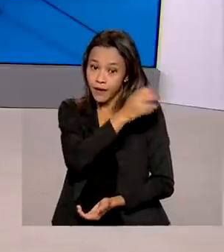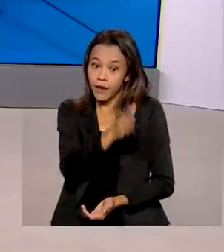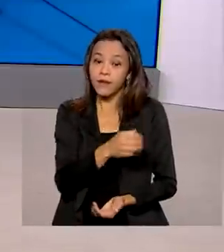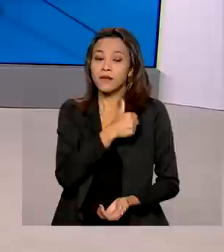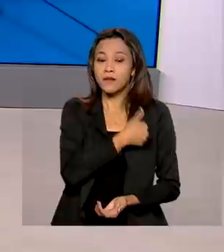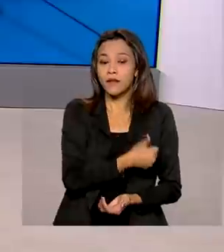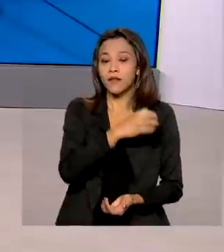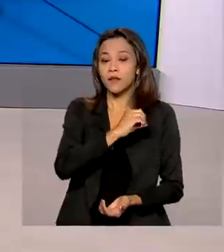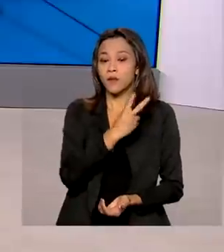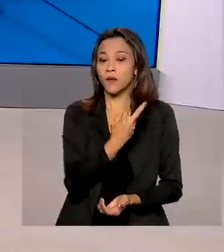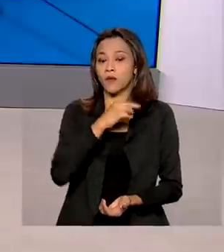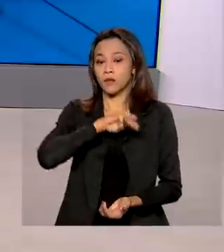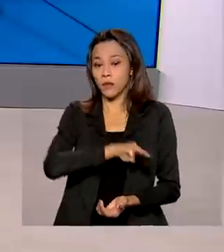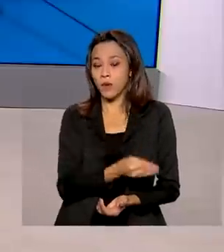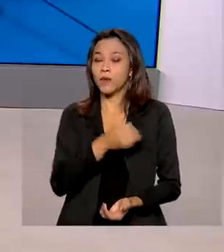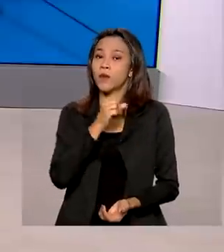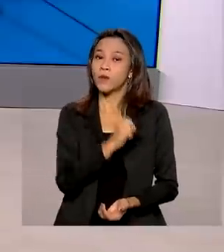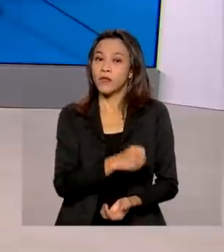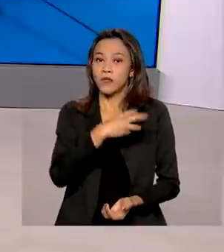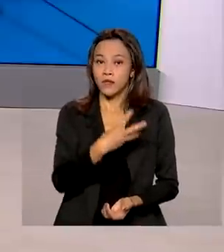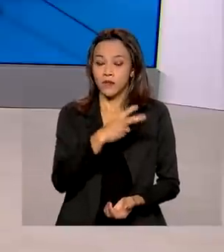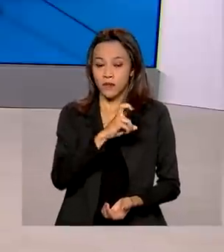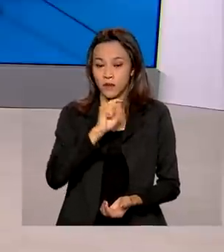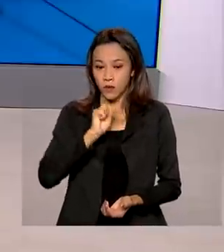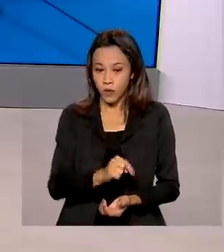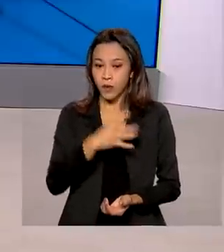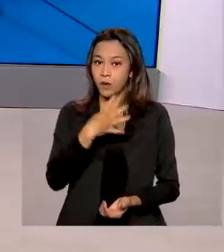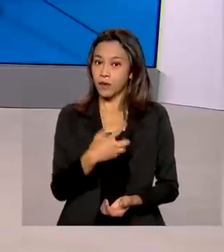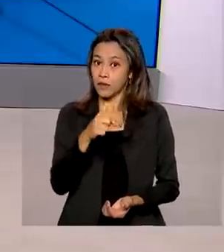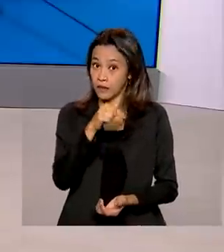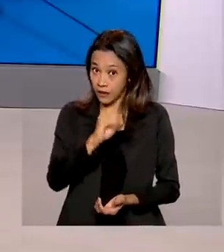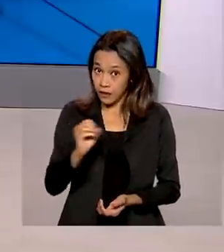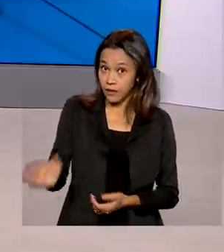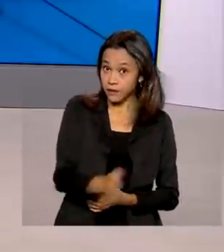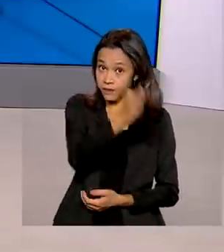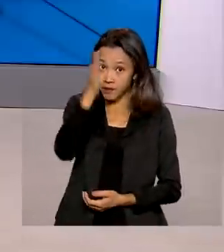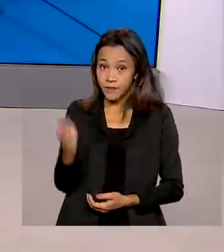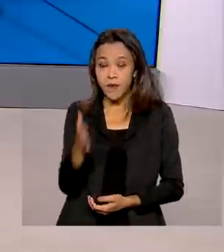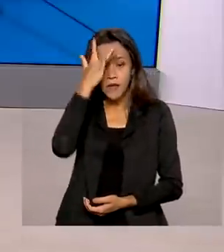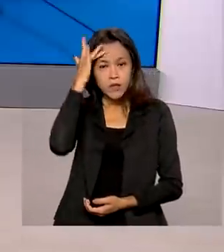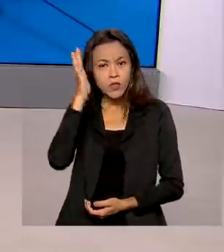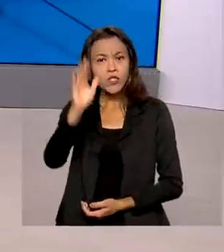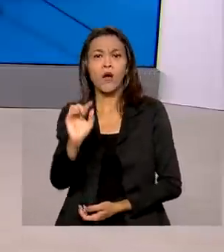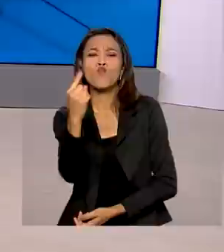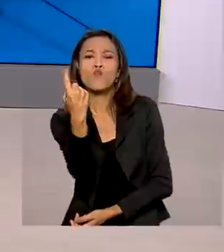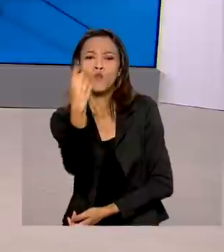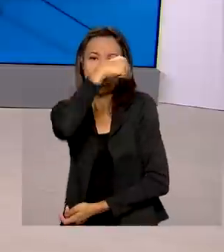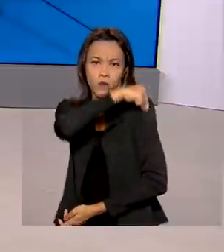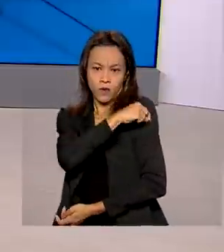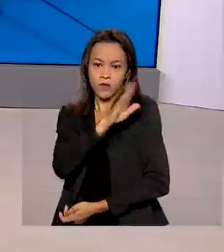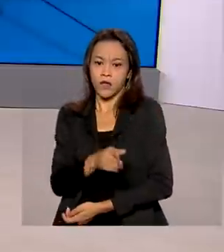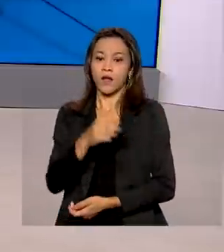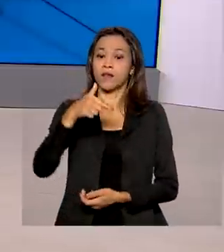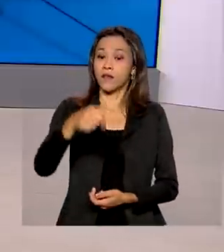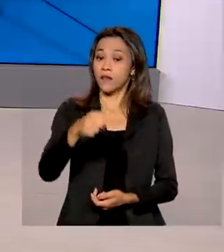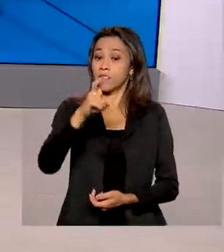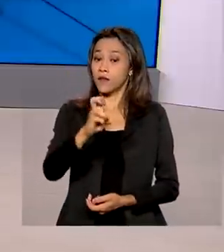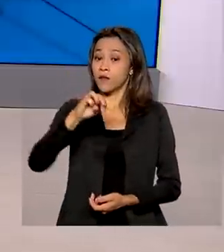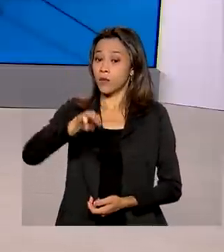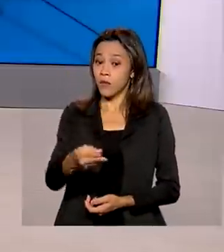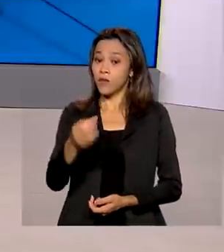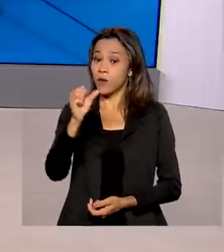milhões 835 mil 470. As pessoas vacinadas com uma dose são 75 milhões